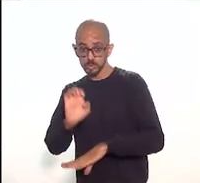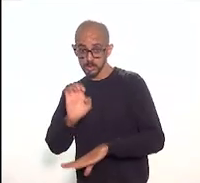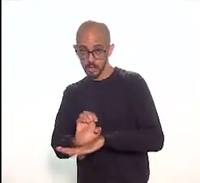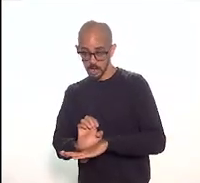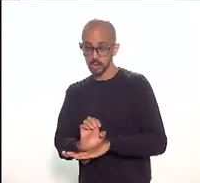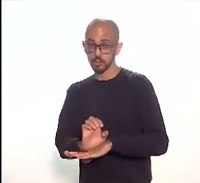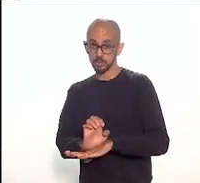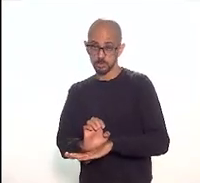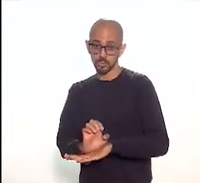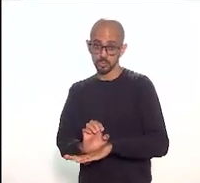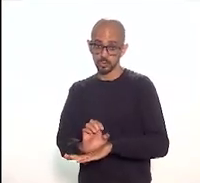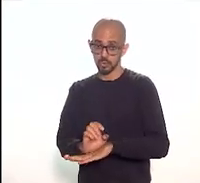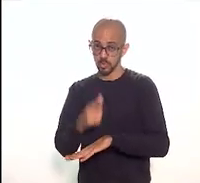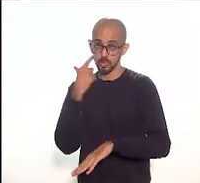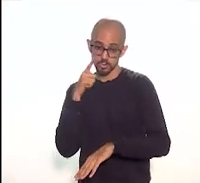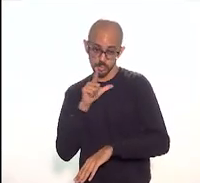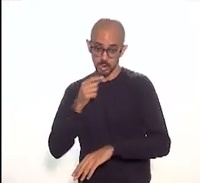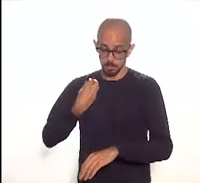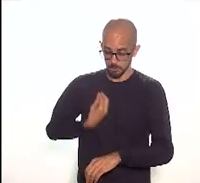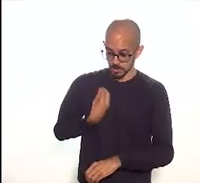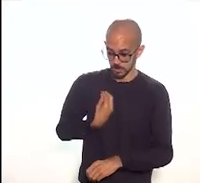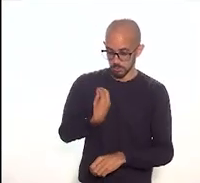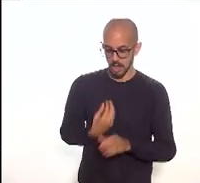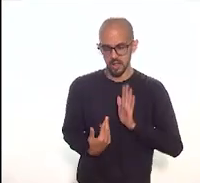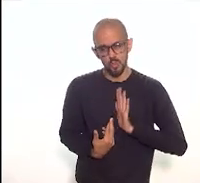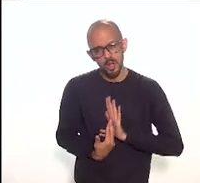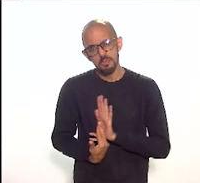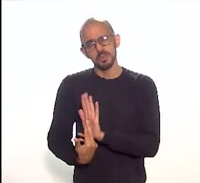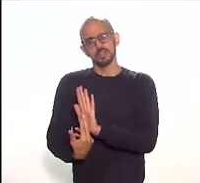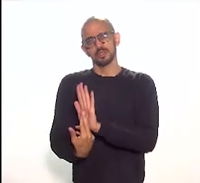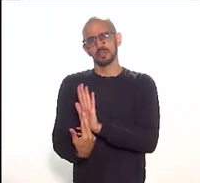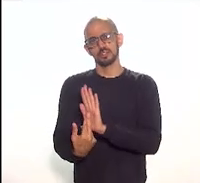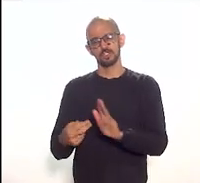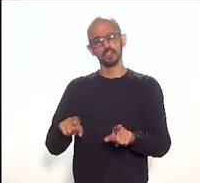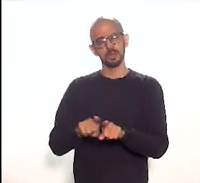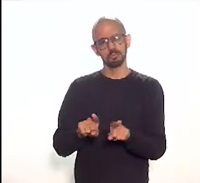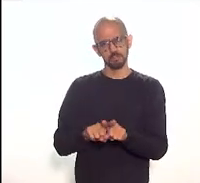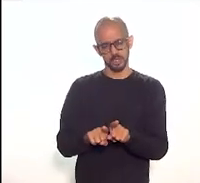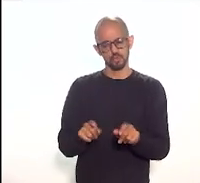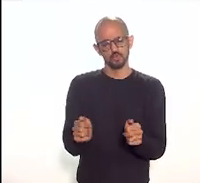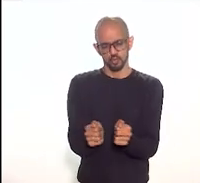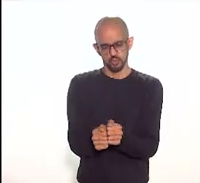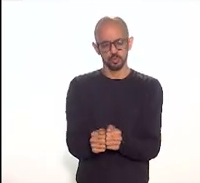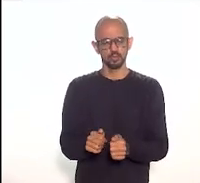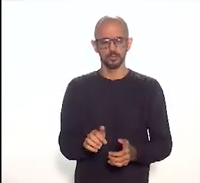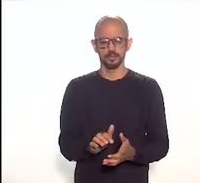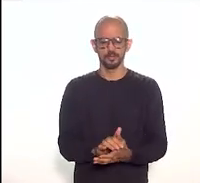pelo Estado esteja representada esteja representada